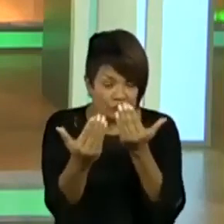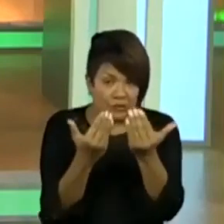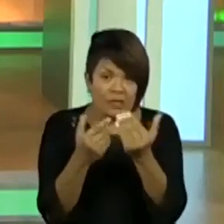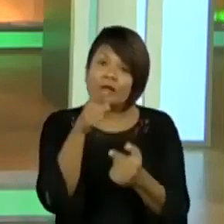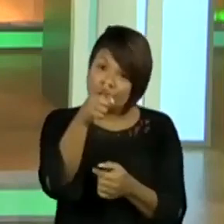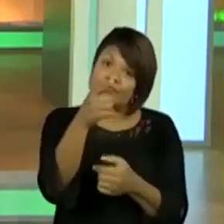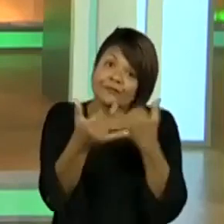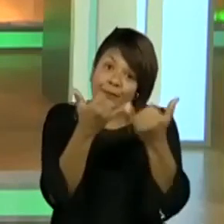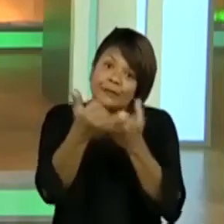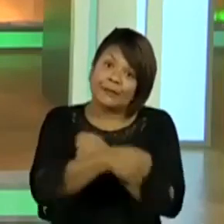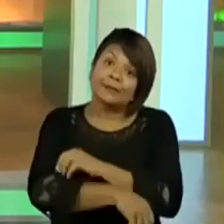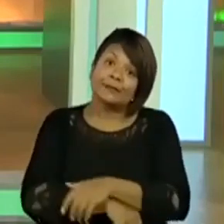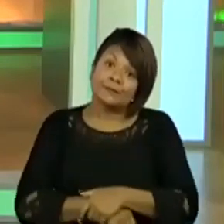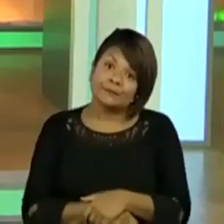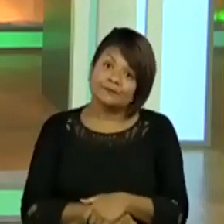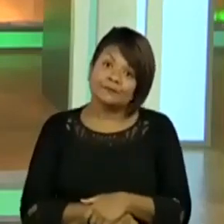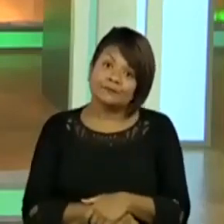brincando.